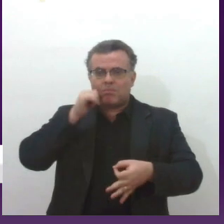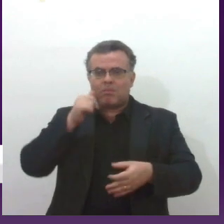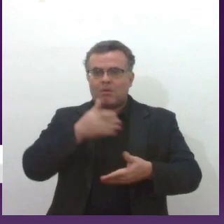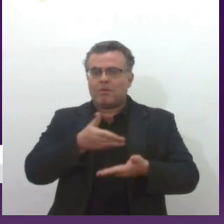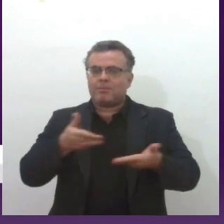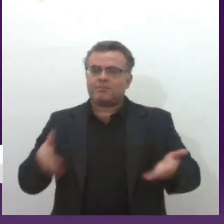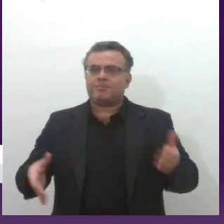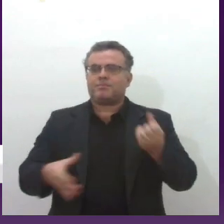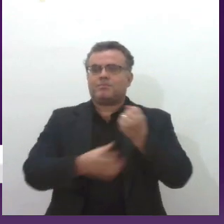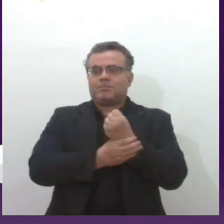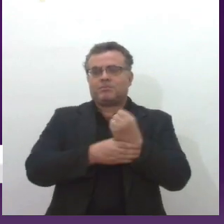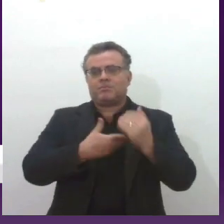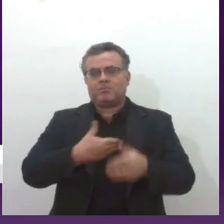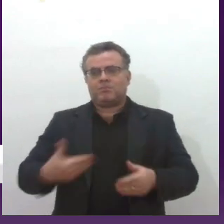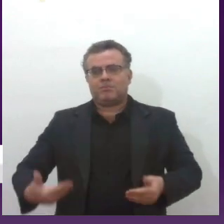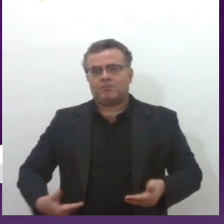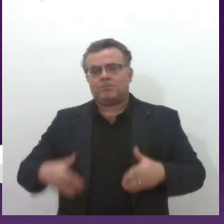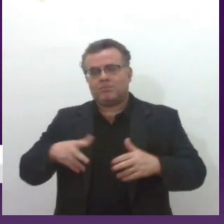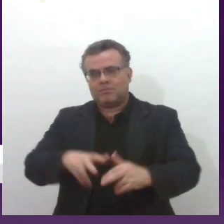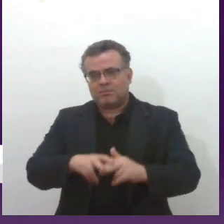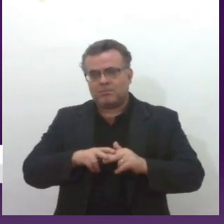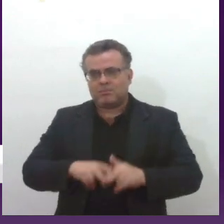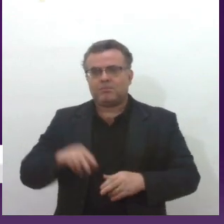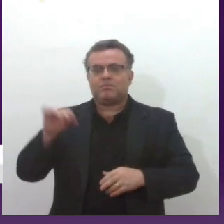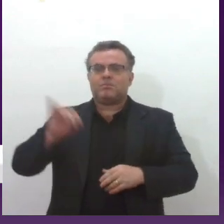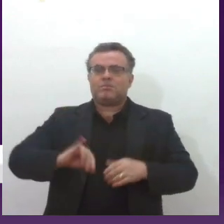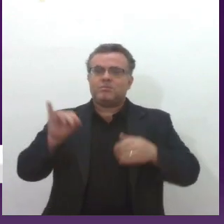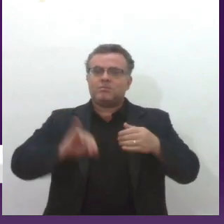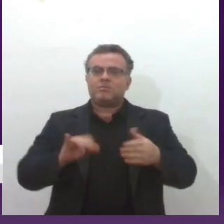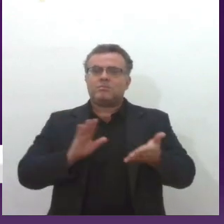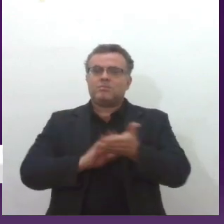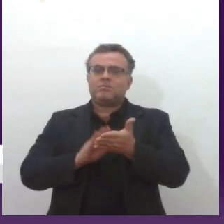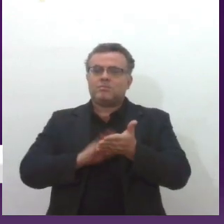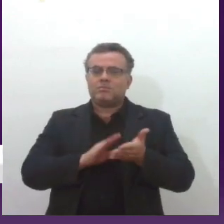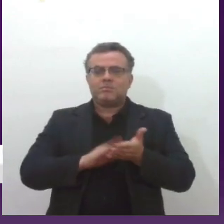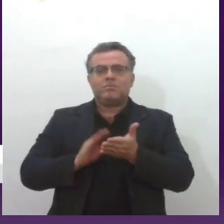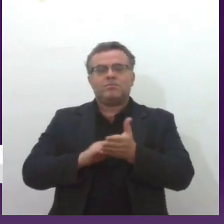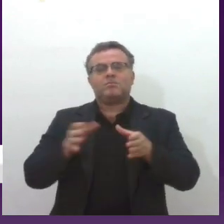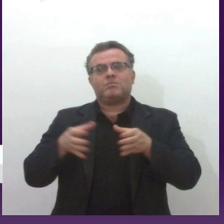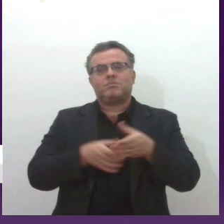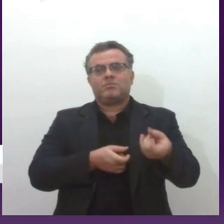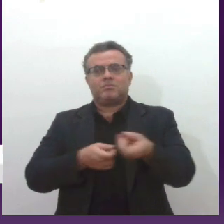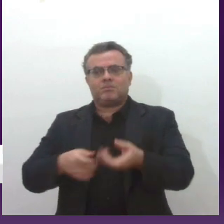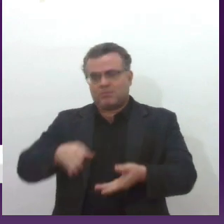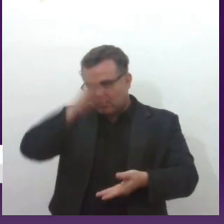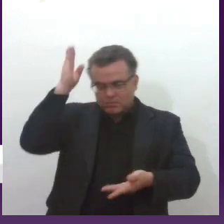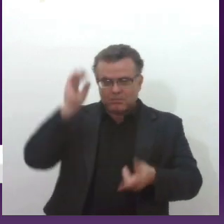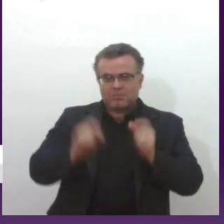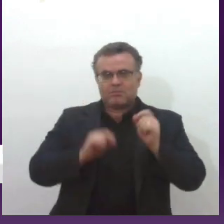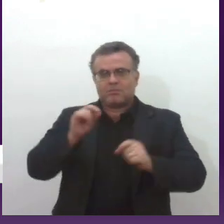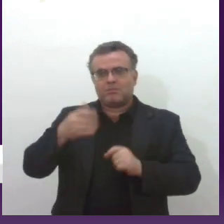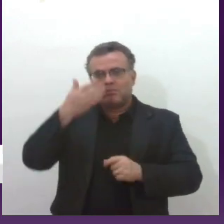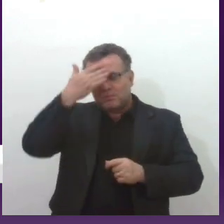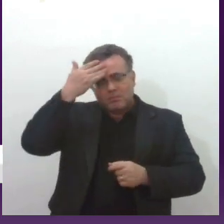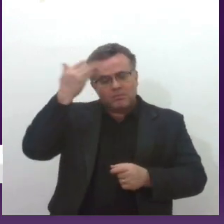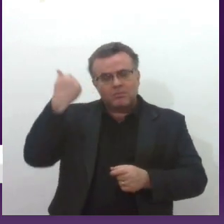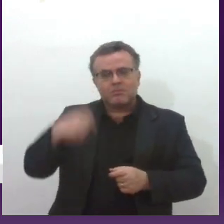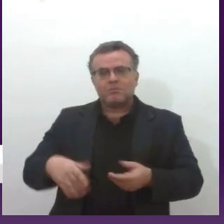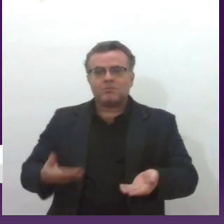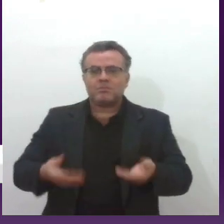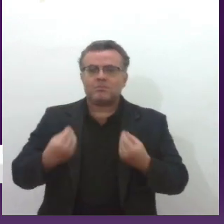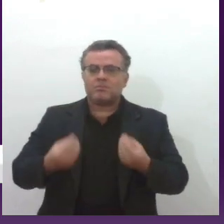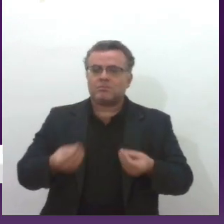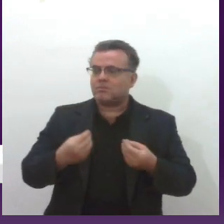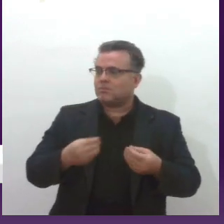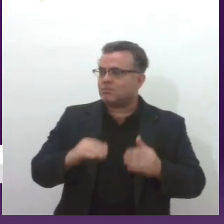principalmente da Polícia Militar. Então, é muito importante, parabenizo aqui o Corpo de Bombeiros Militar do Estado de Sergipe pelo avanço, porque isso